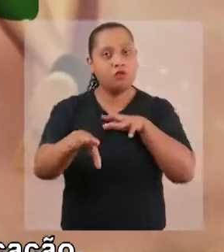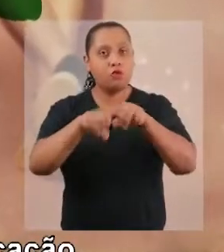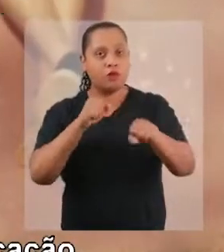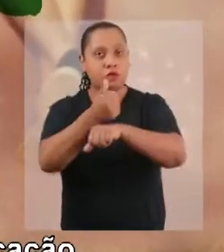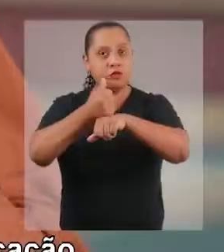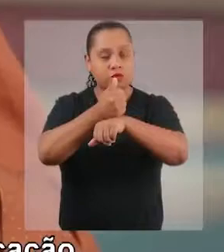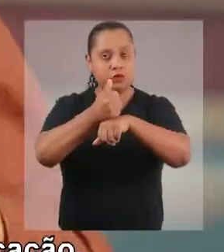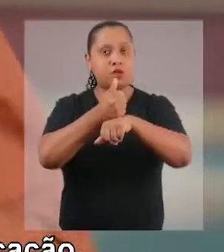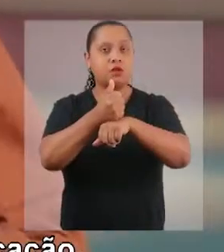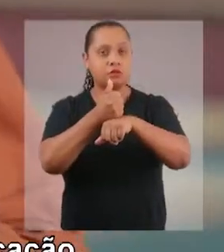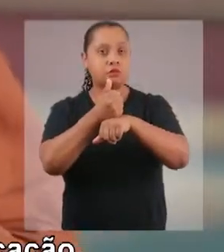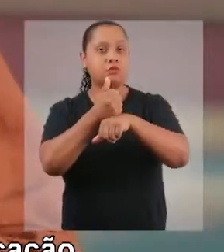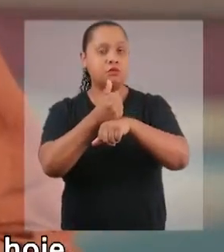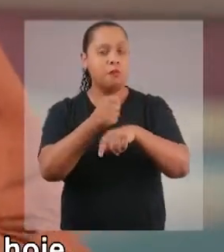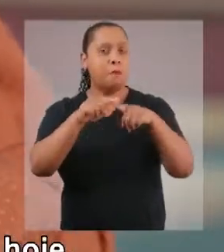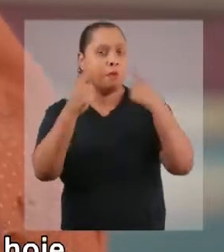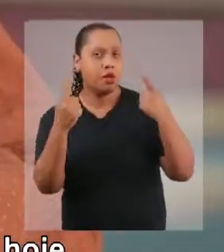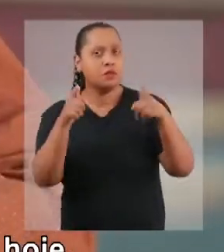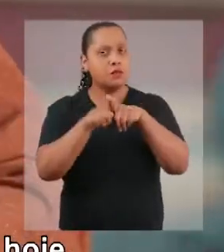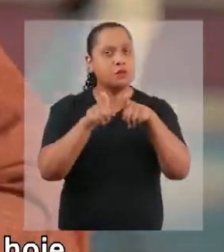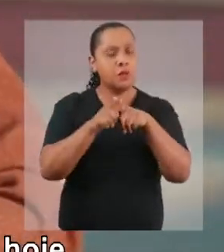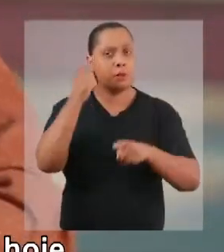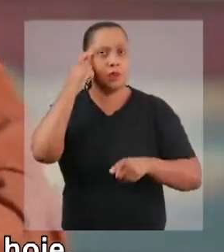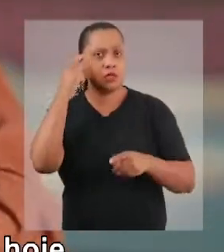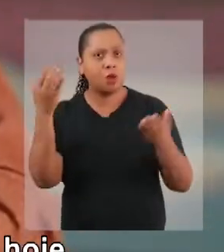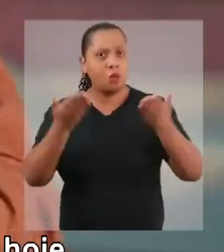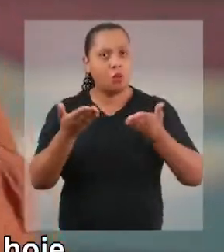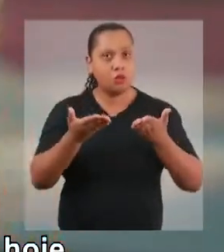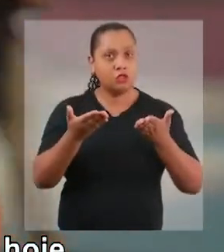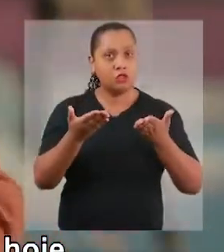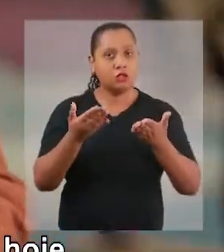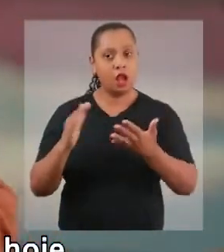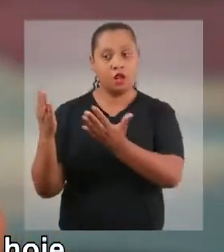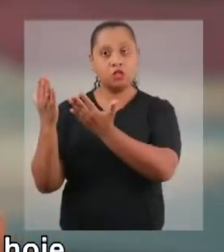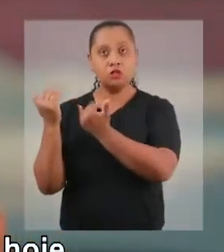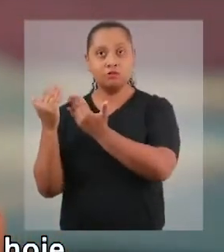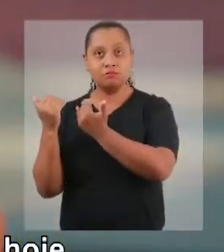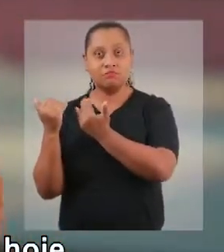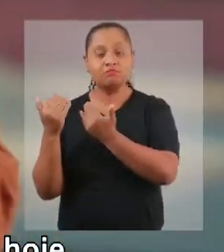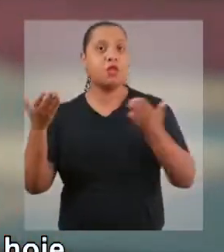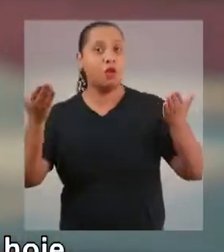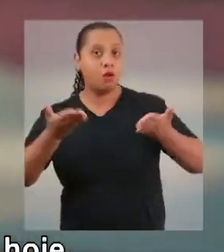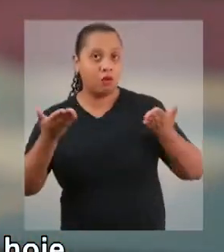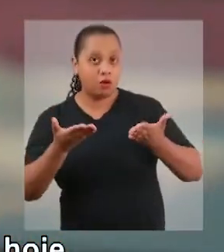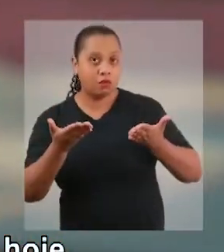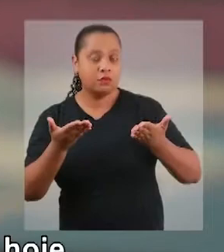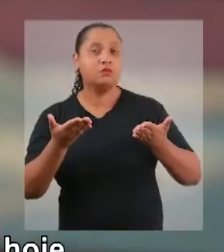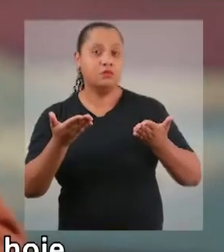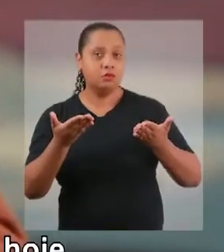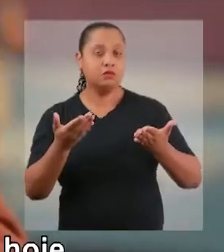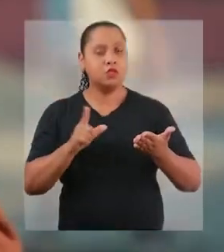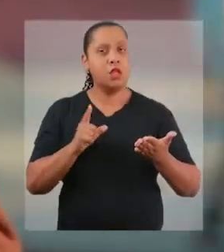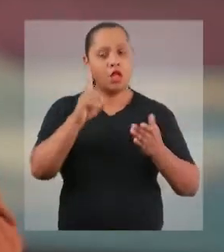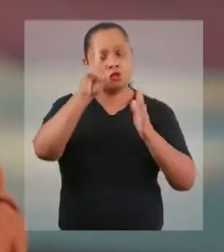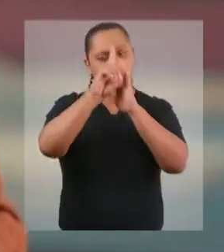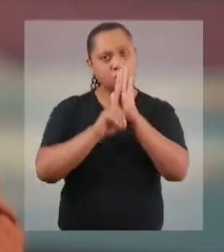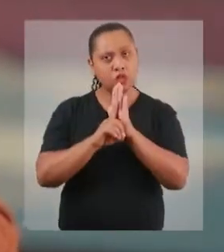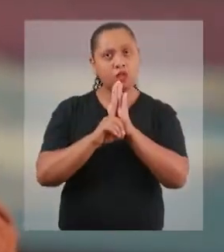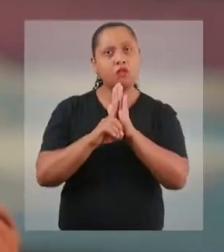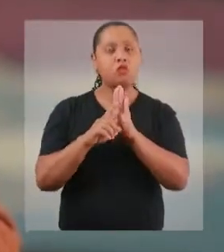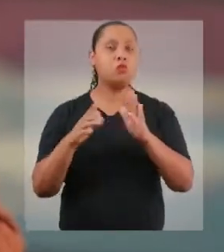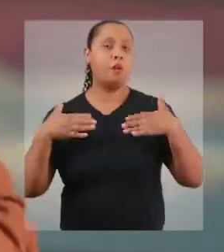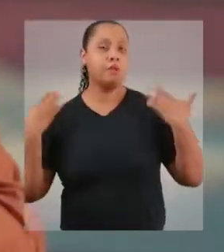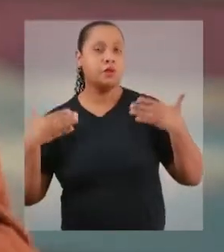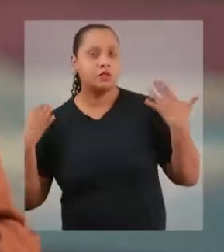amanhã com educação, com emprego, com formação profissional. Mas é também pensar o hoje. A